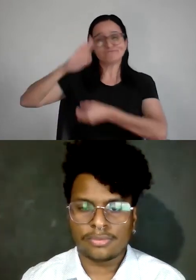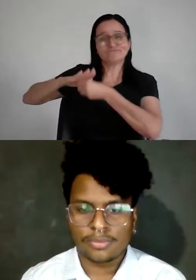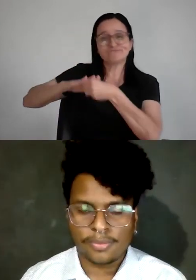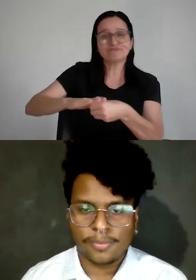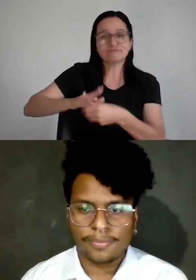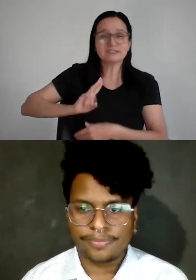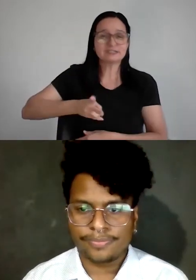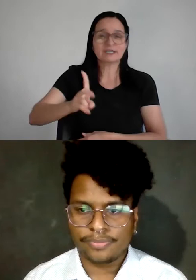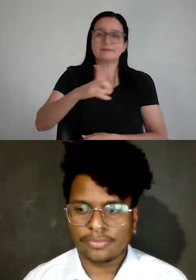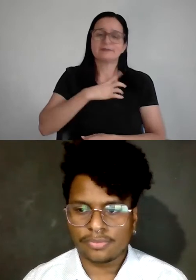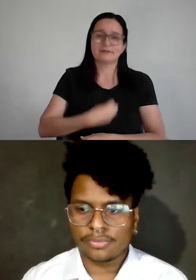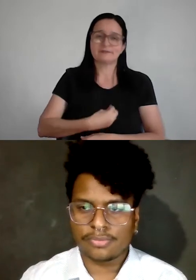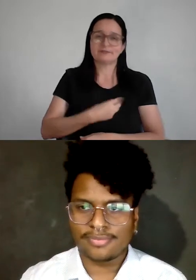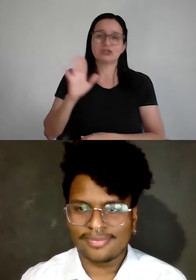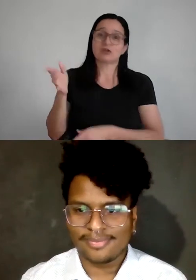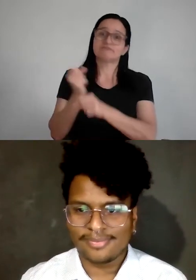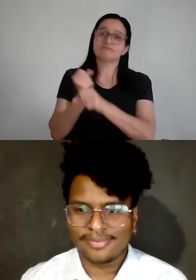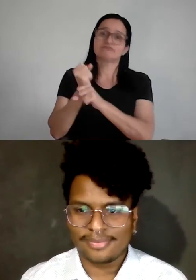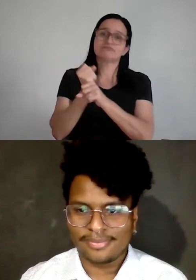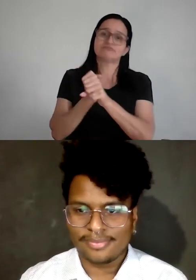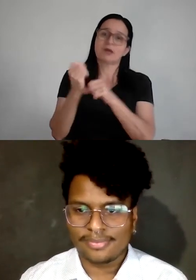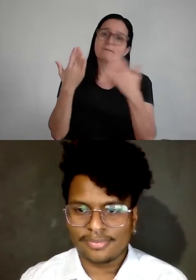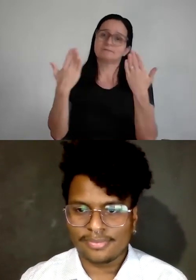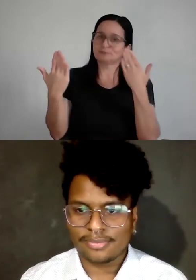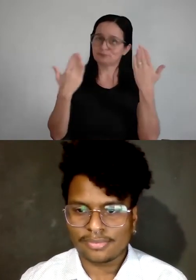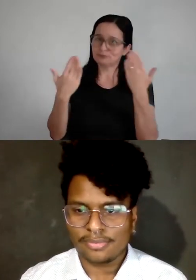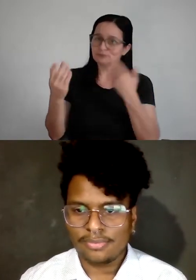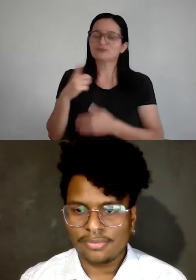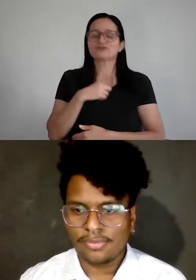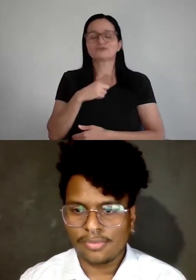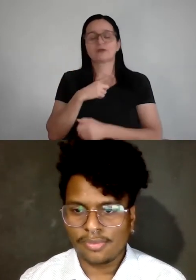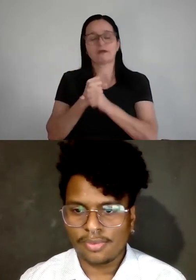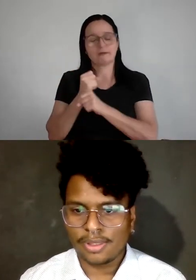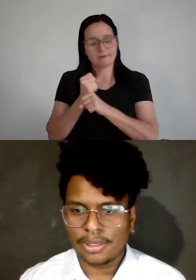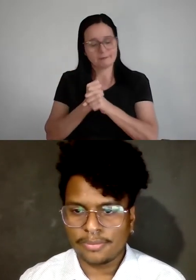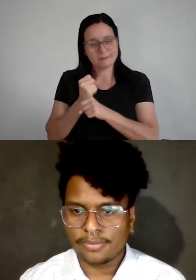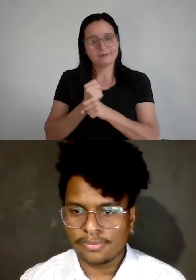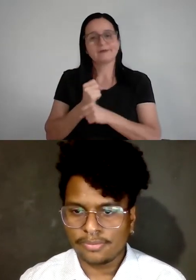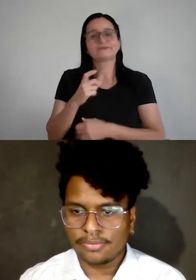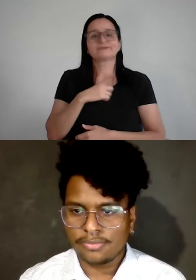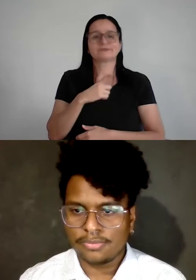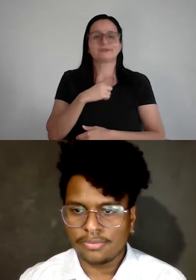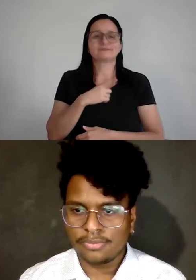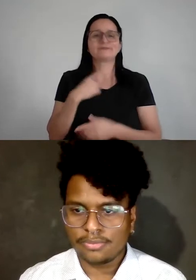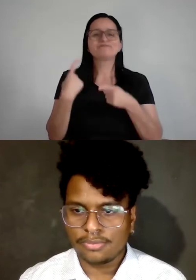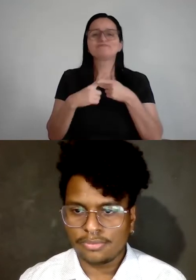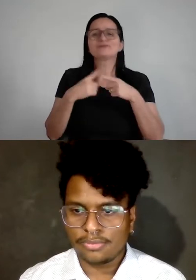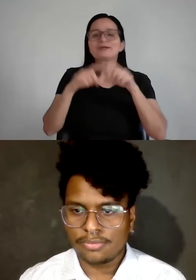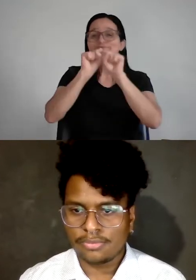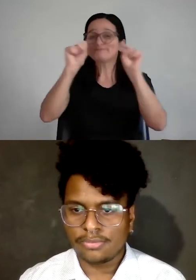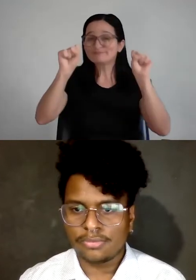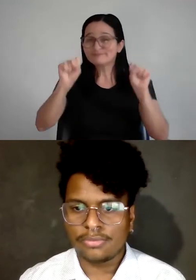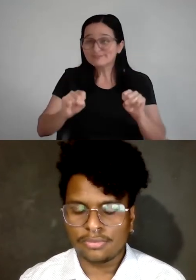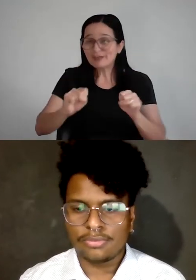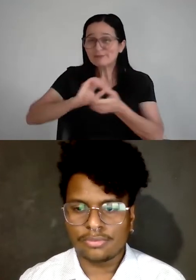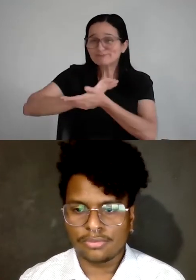Eu faço terapia há muitos anos e até hoje eu tenho que lidar com isso, porque você está debaixo de um sistema que é racista.